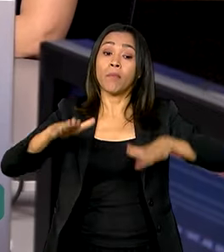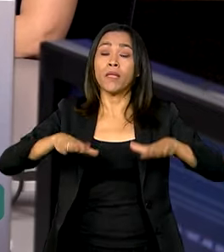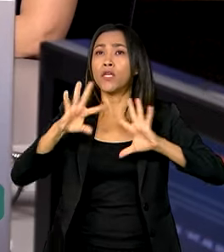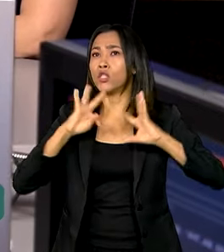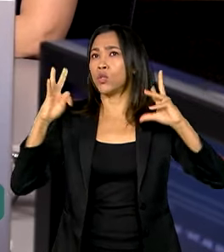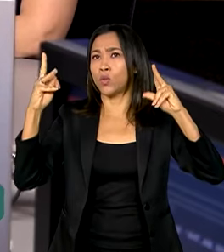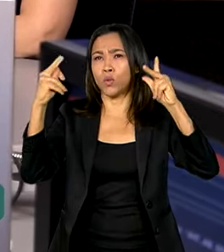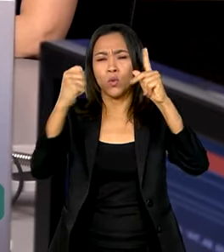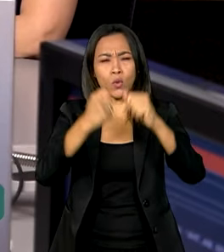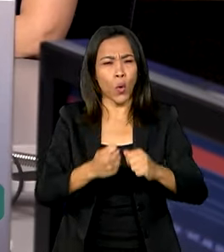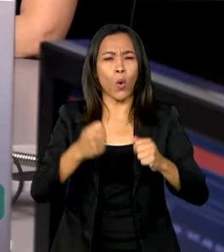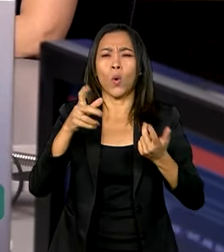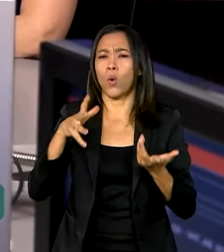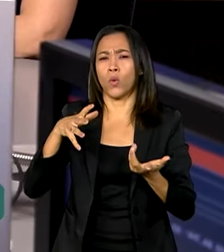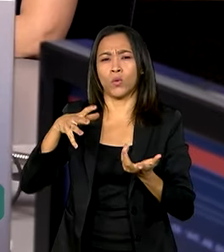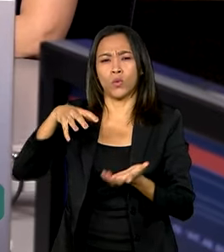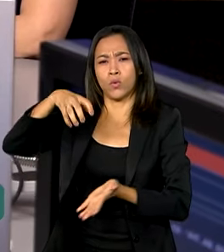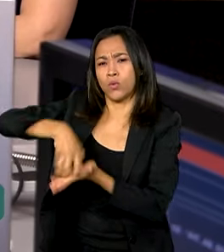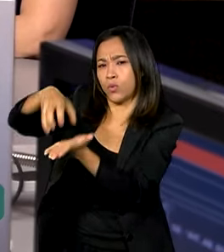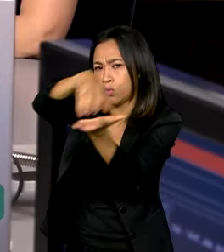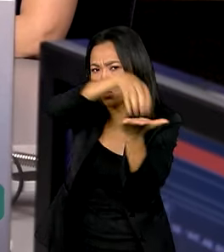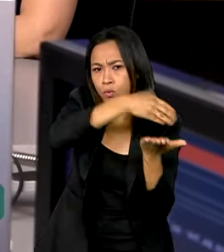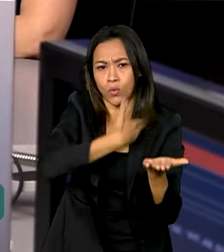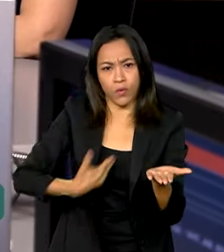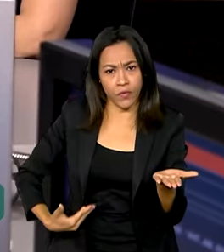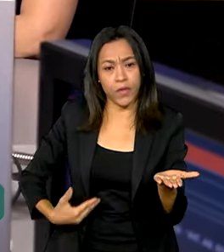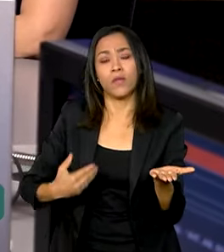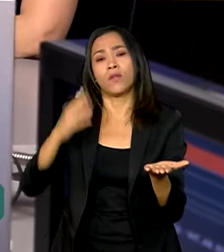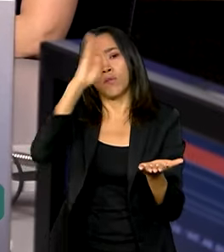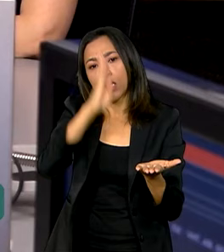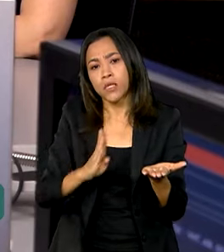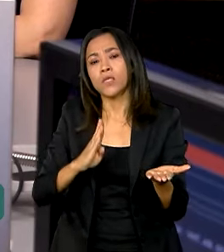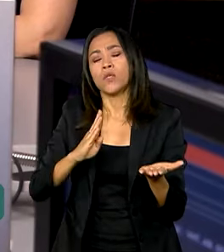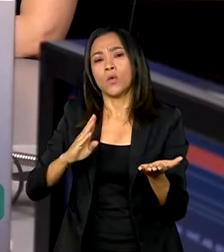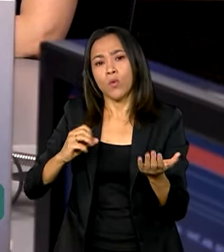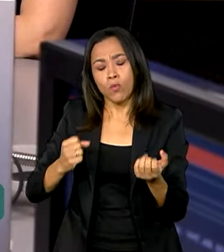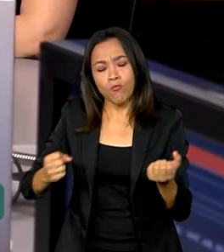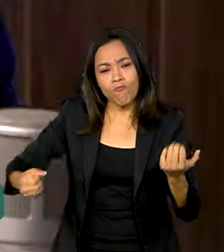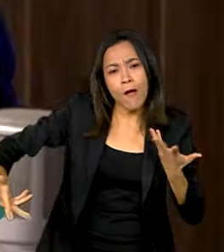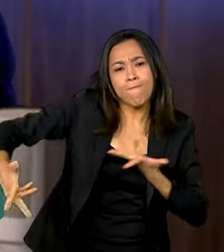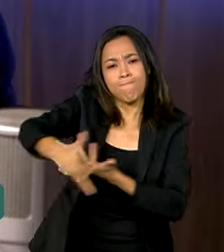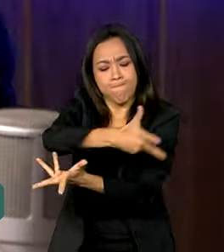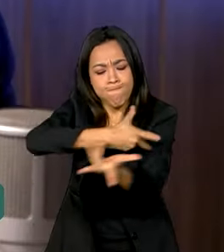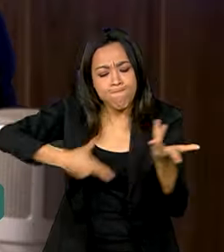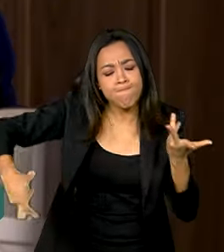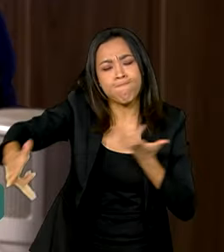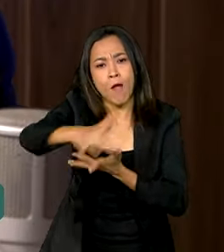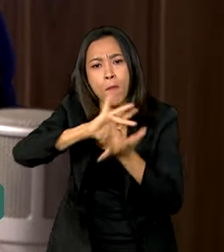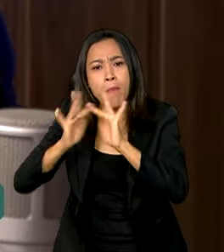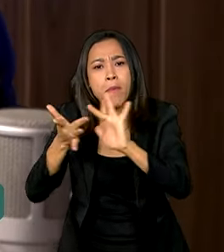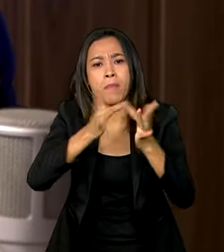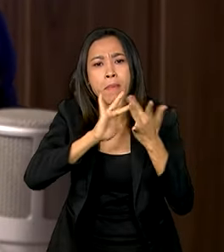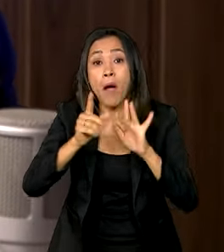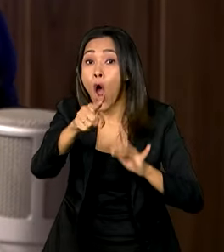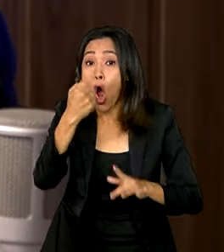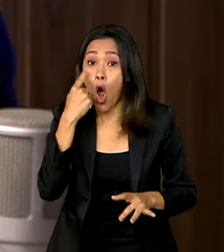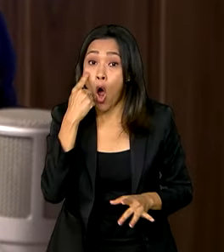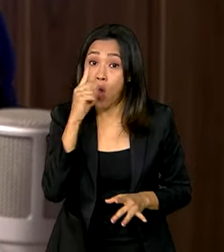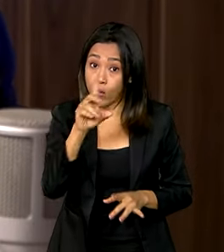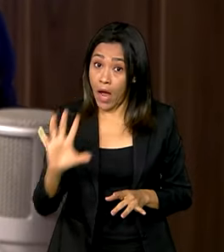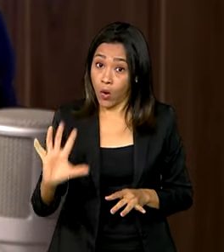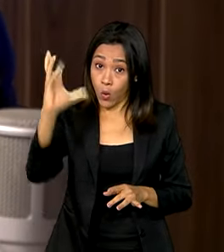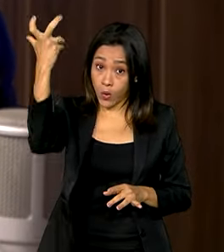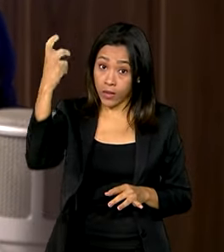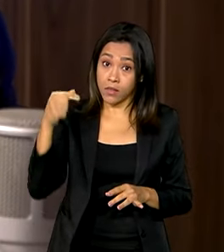Estado brasileiro, um grau de engajamento muito significativo. Pegue, por exemplo, o que aconteceu agora